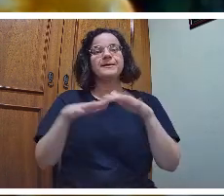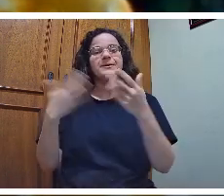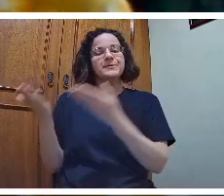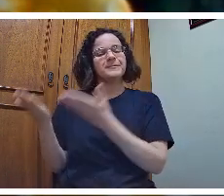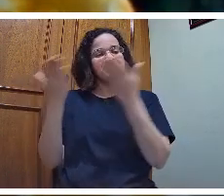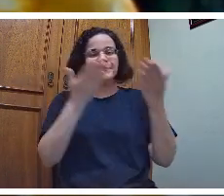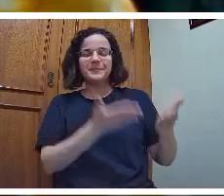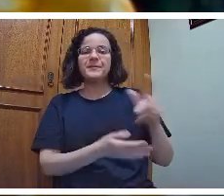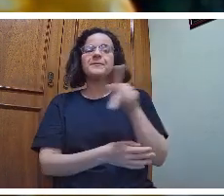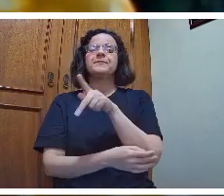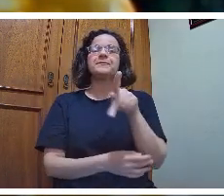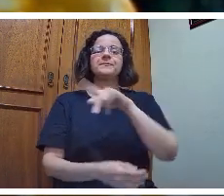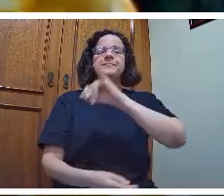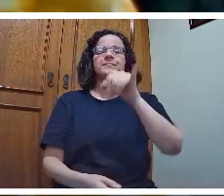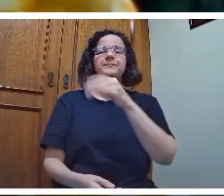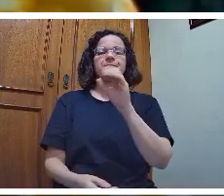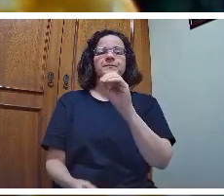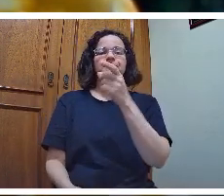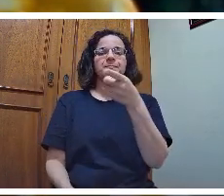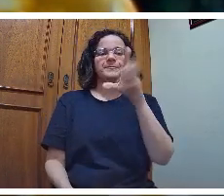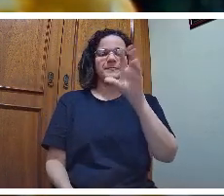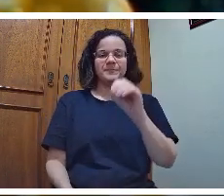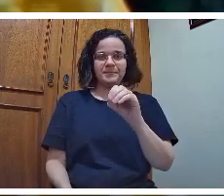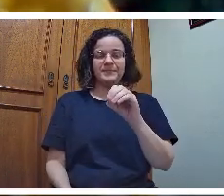professor, doutor João Luiz Gasparin.